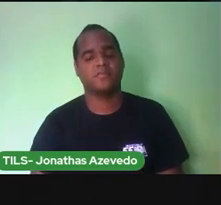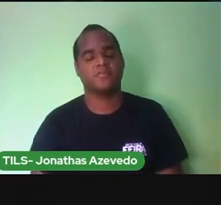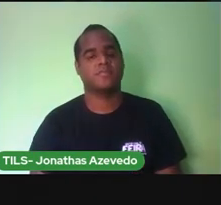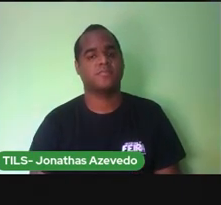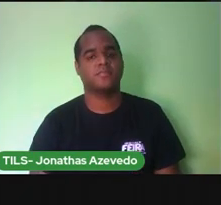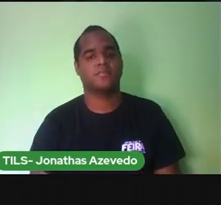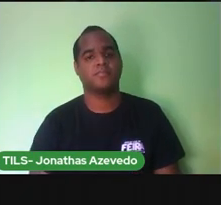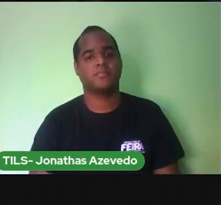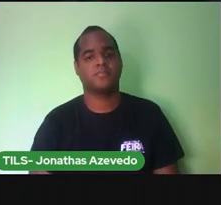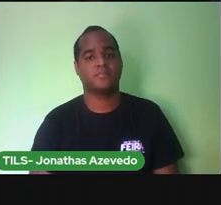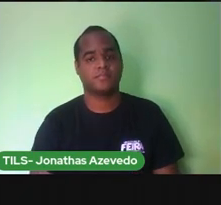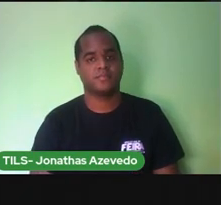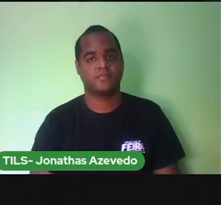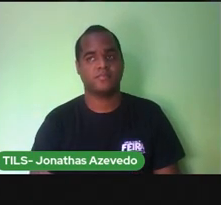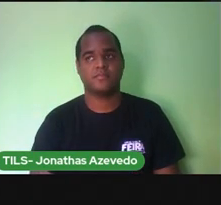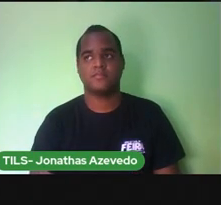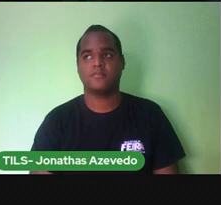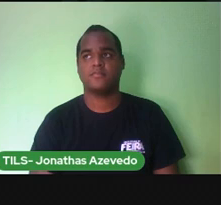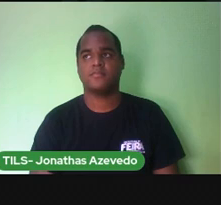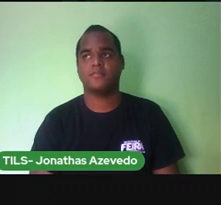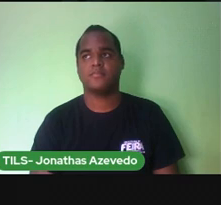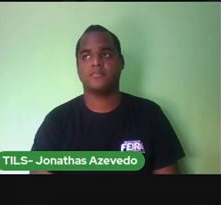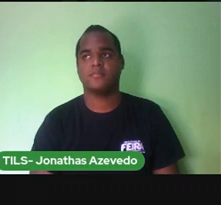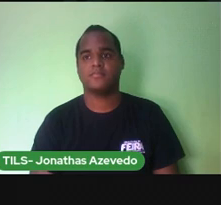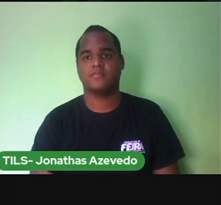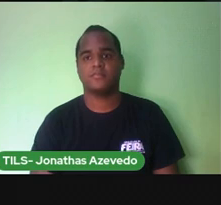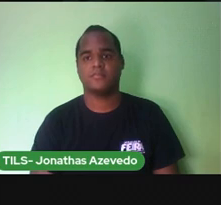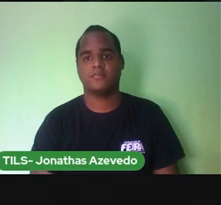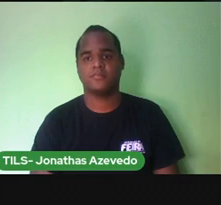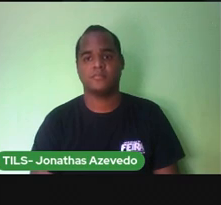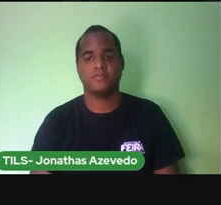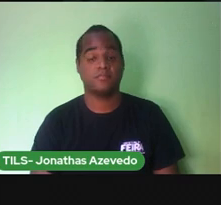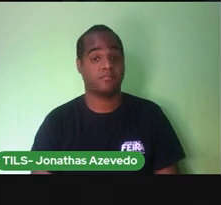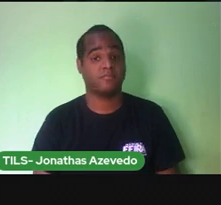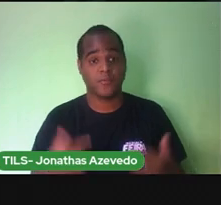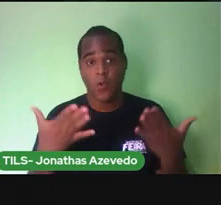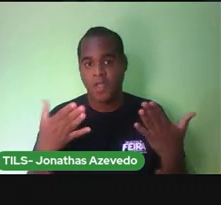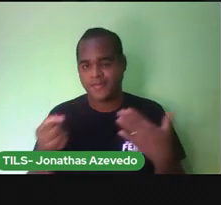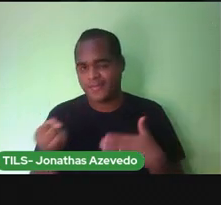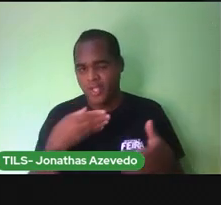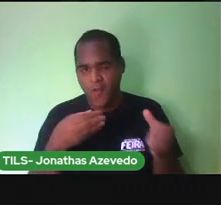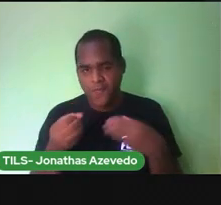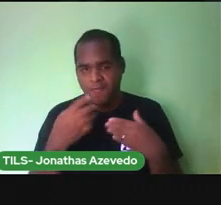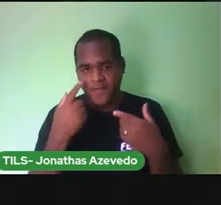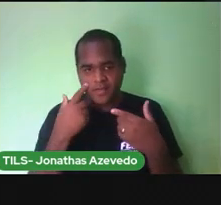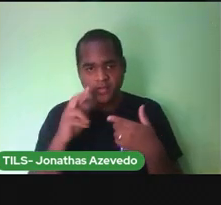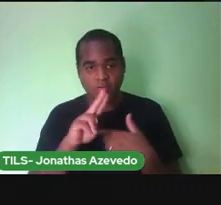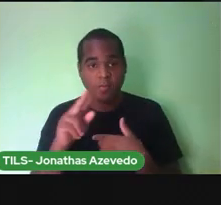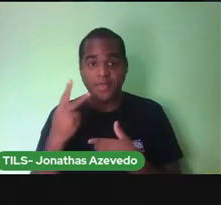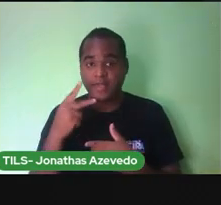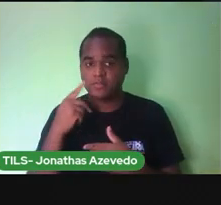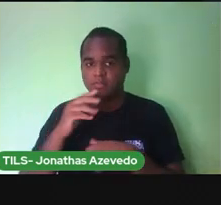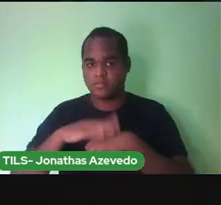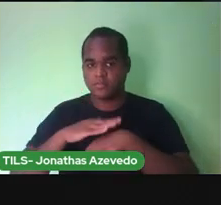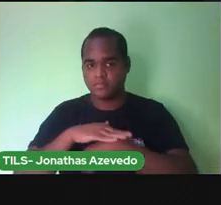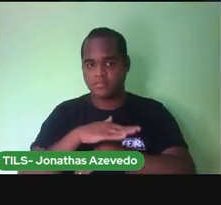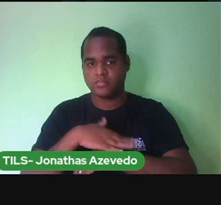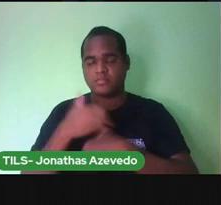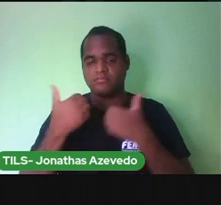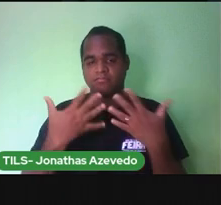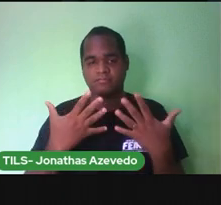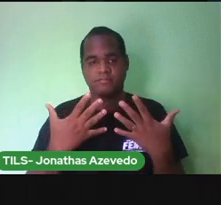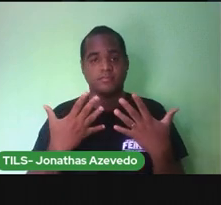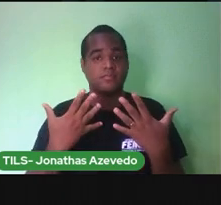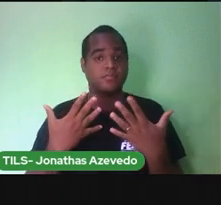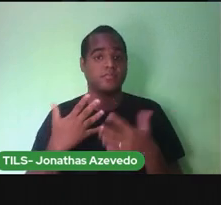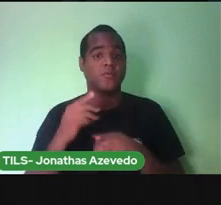Vamos formar palavras novas A partir do nome Sapo Quais são as palavras Que